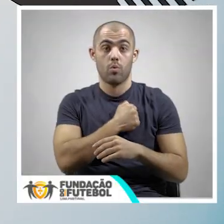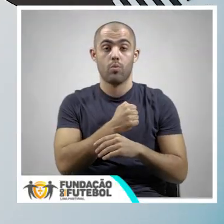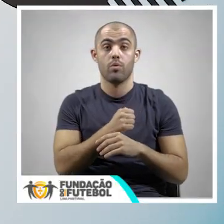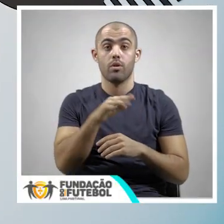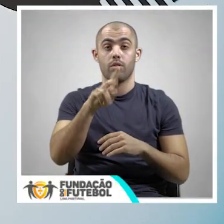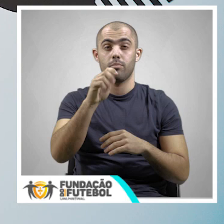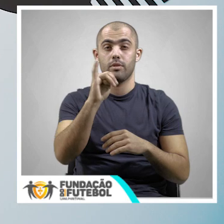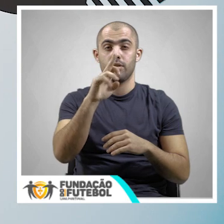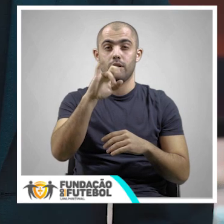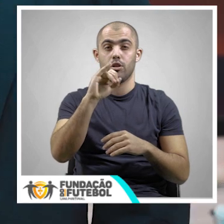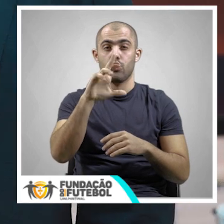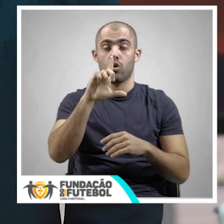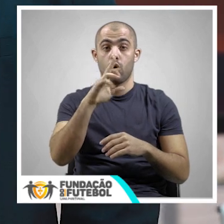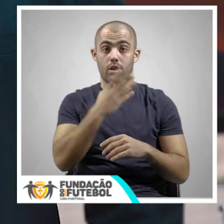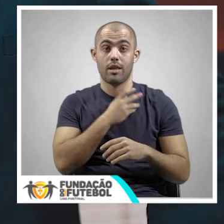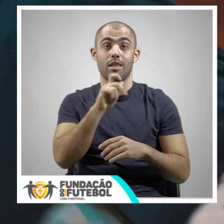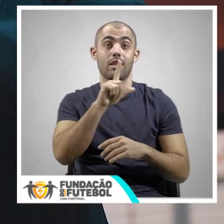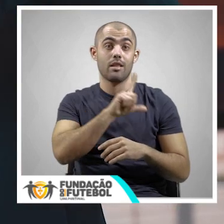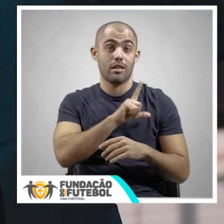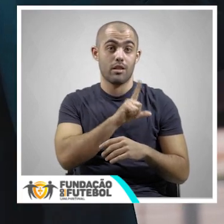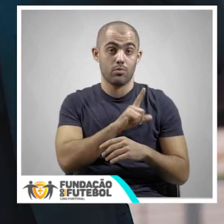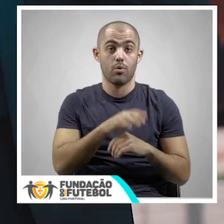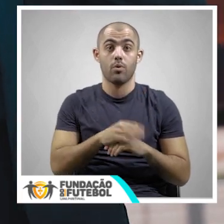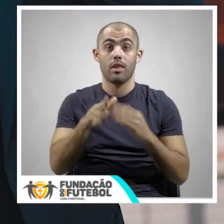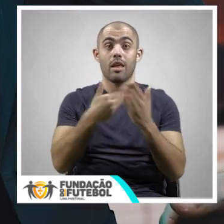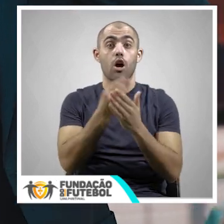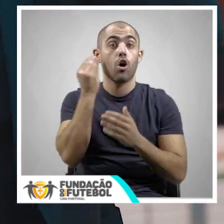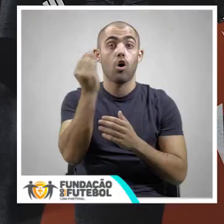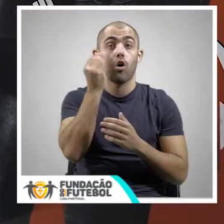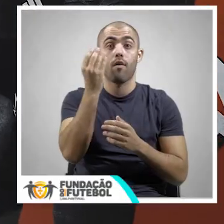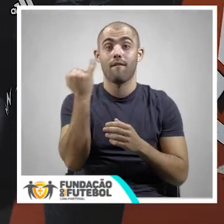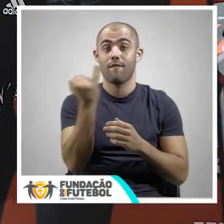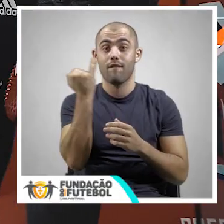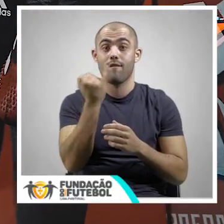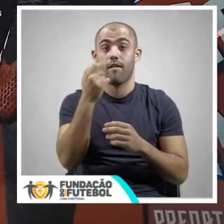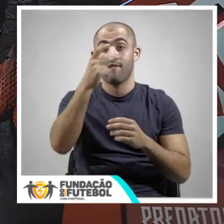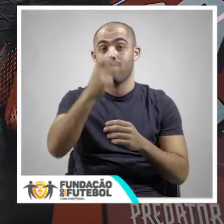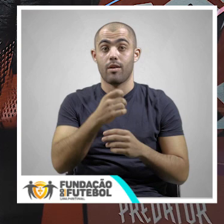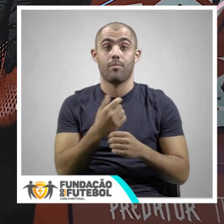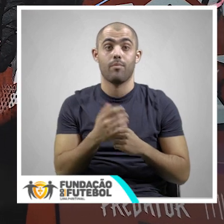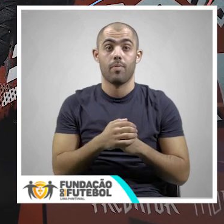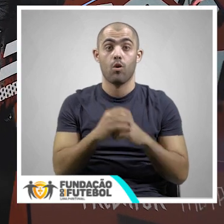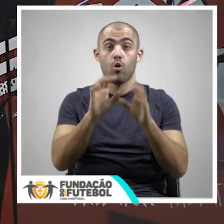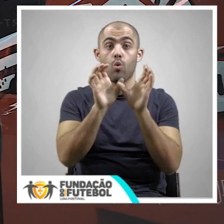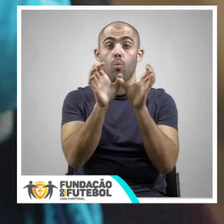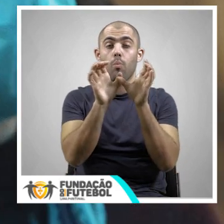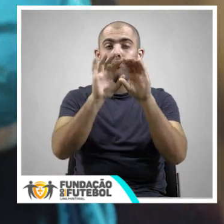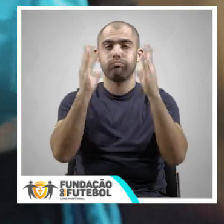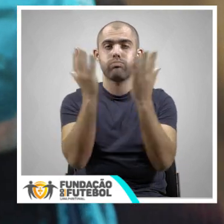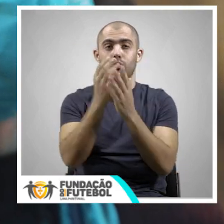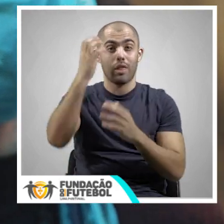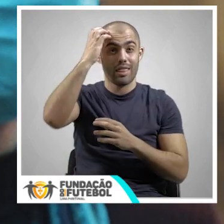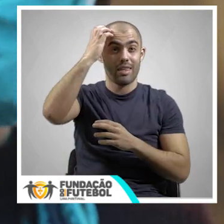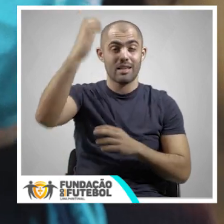casas da Santa Casa da Misericórdia de Lisboa, destinadas a jovens institucionalizados. Bolas de